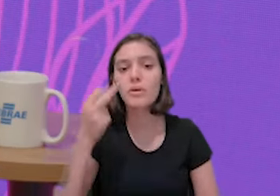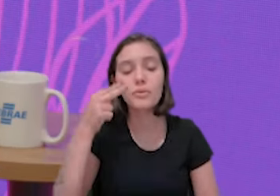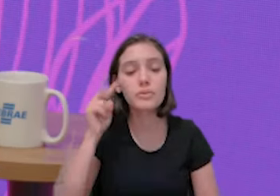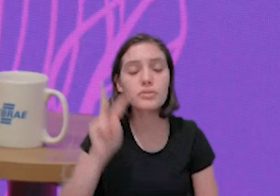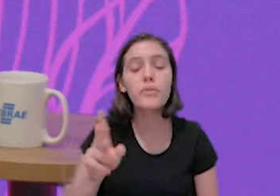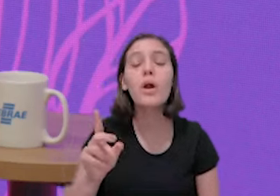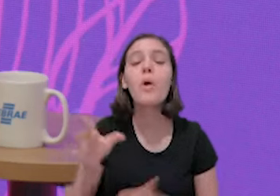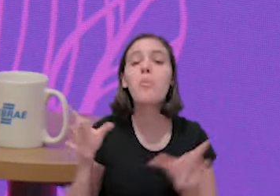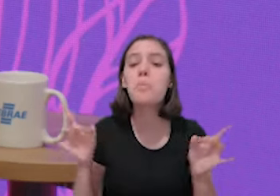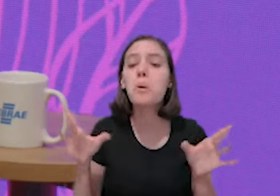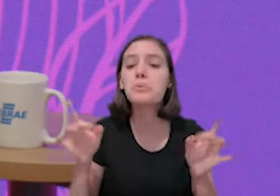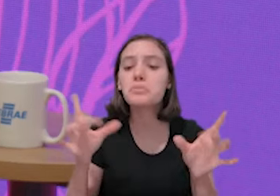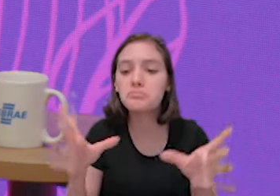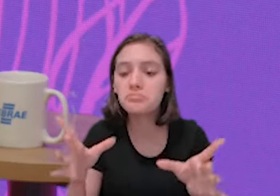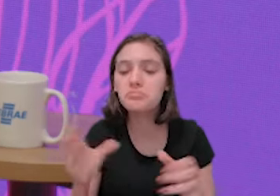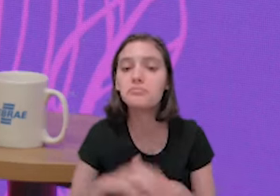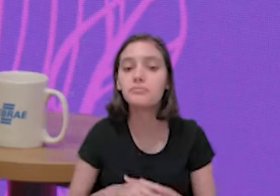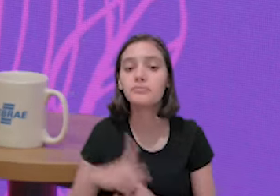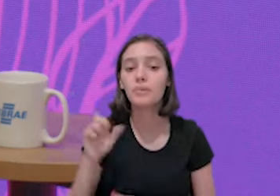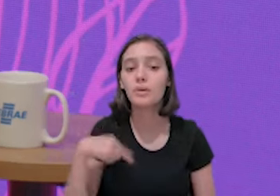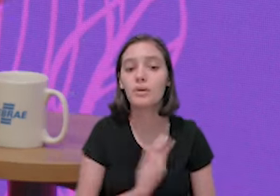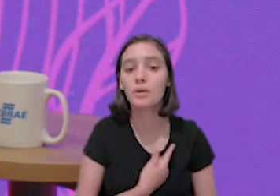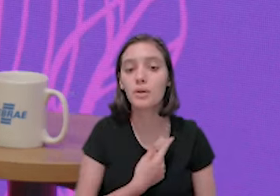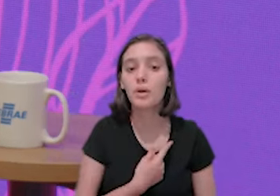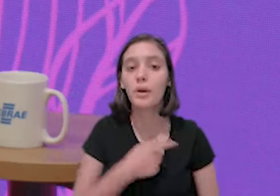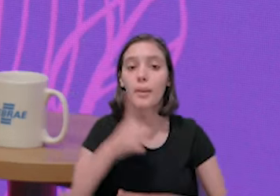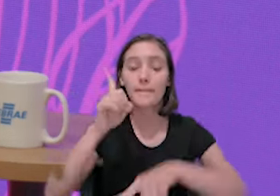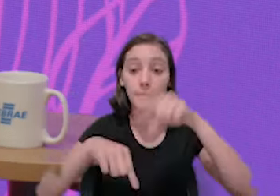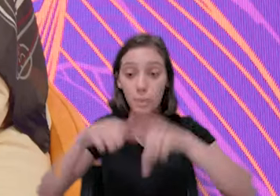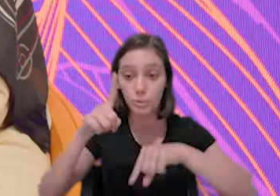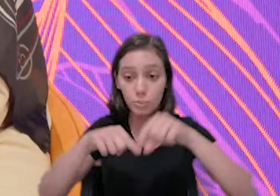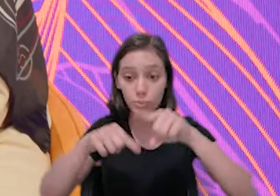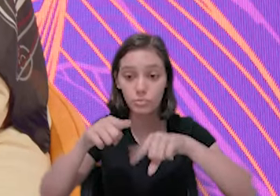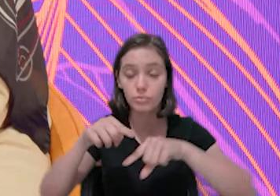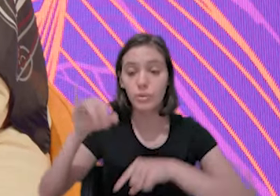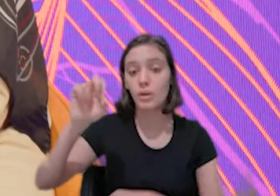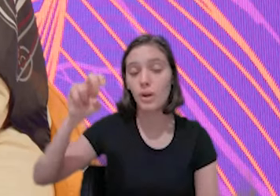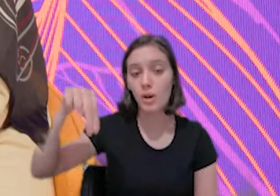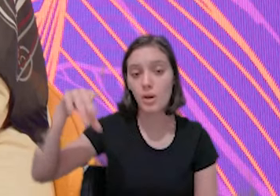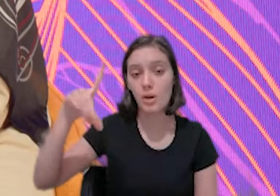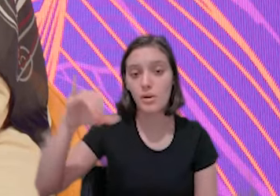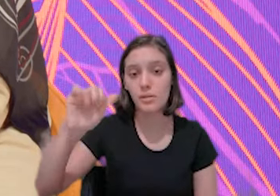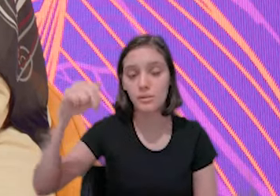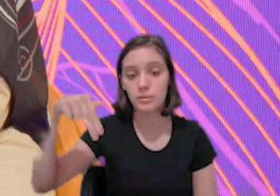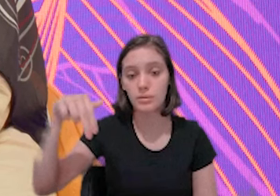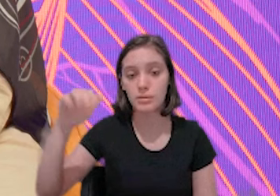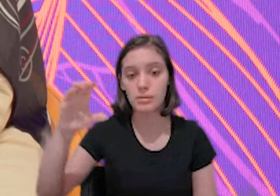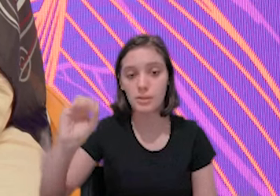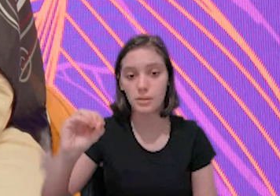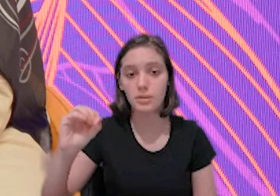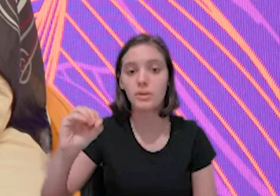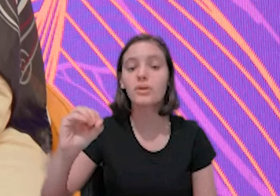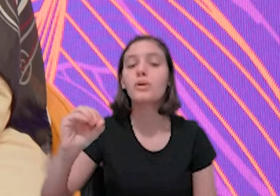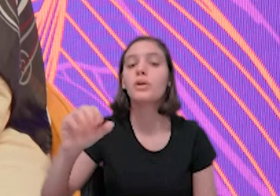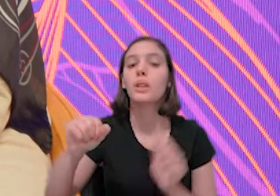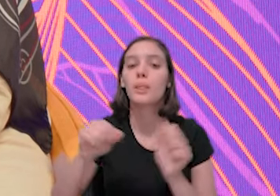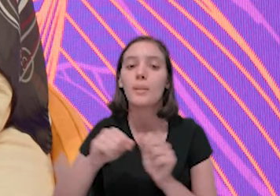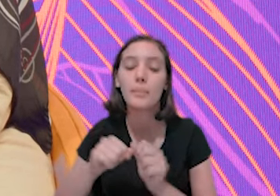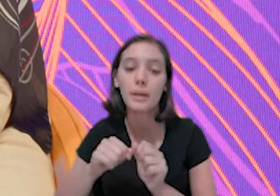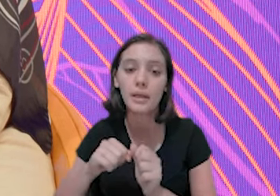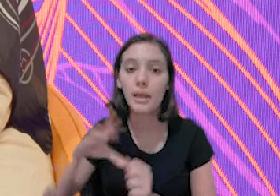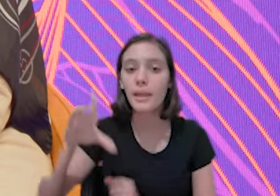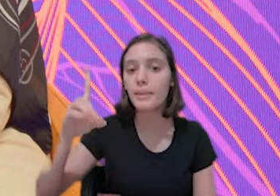aqui no Brasil, eu queria falar o que vocês vendem, o que vocês comercializam. A gente vende produto indiano,